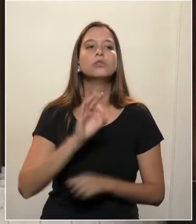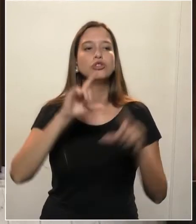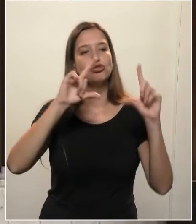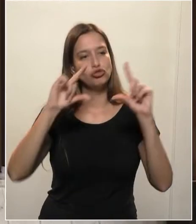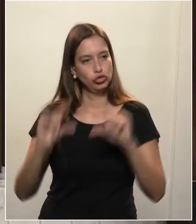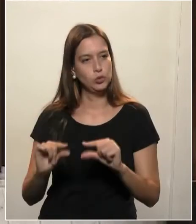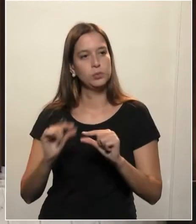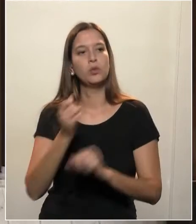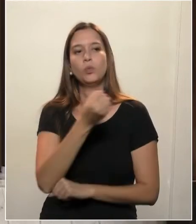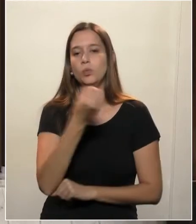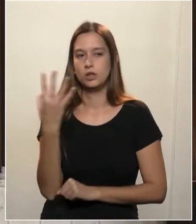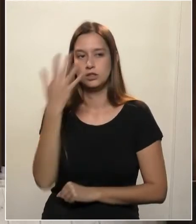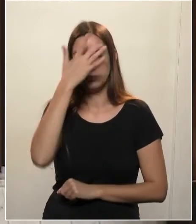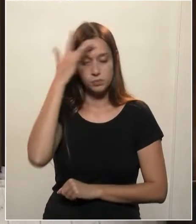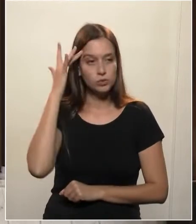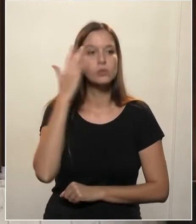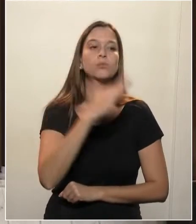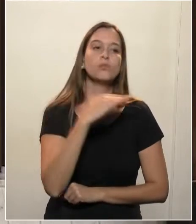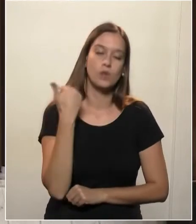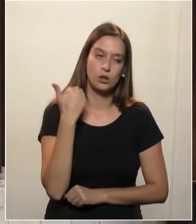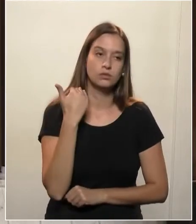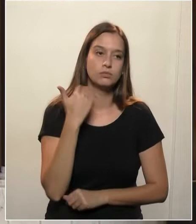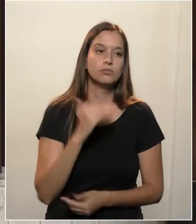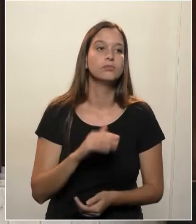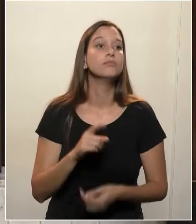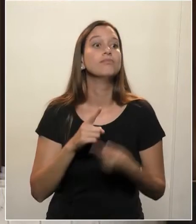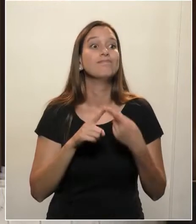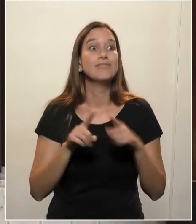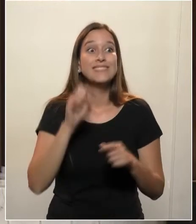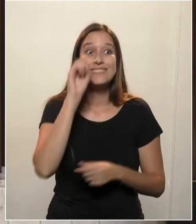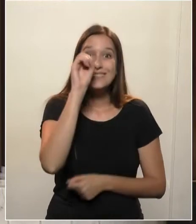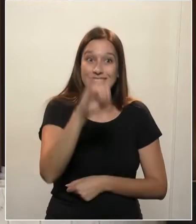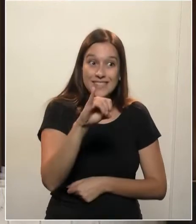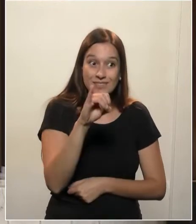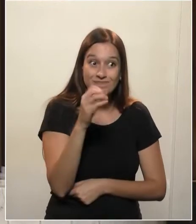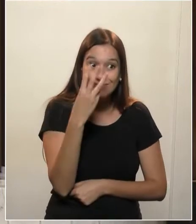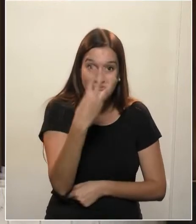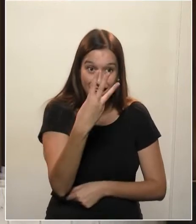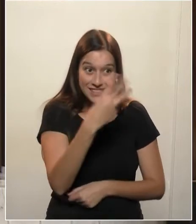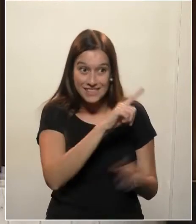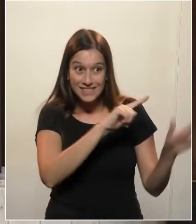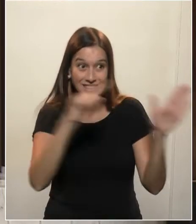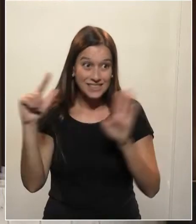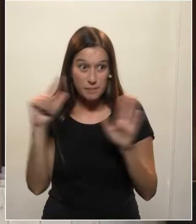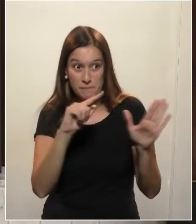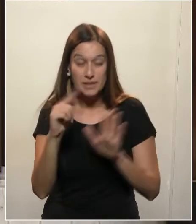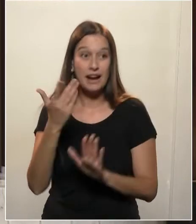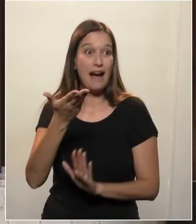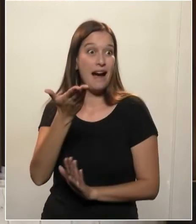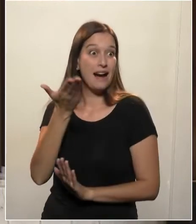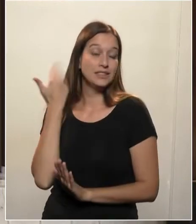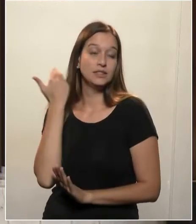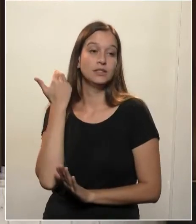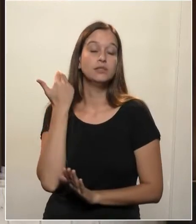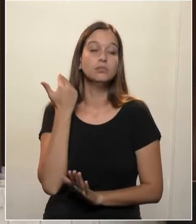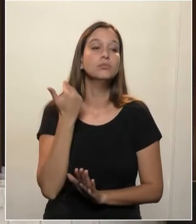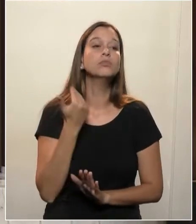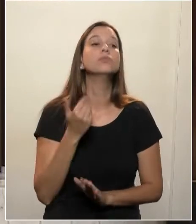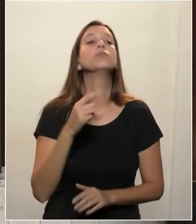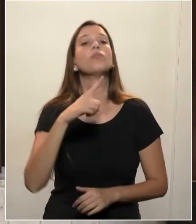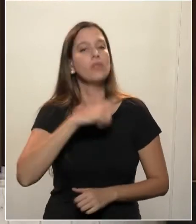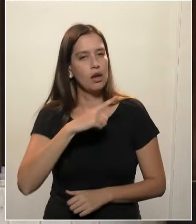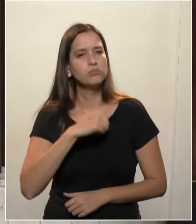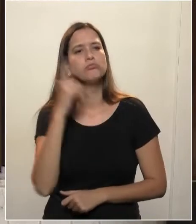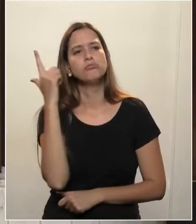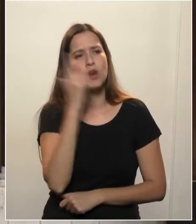E se tivesse tomado com três semanas de antecedência, eles teriam reduzido em